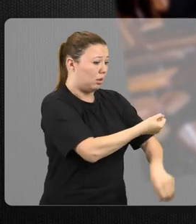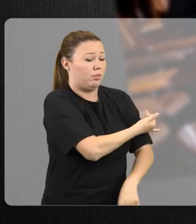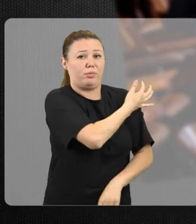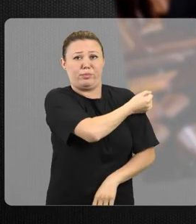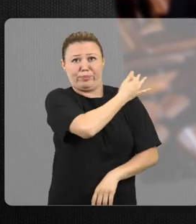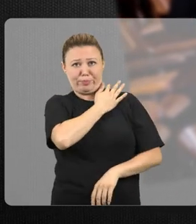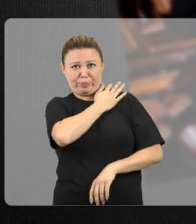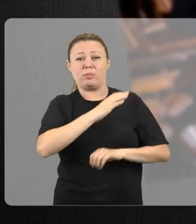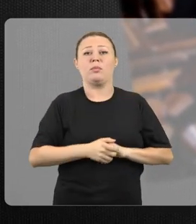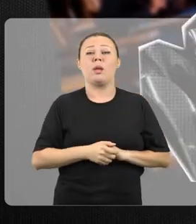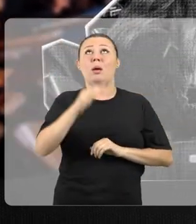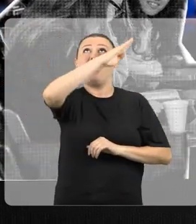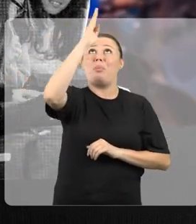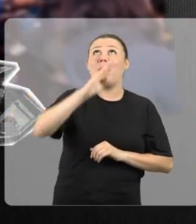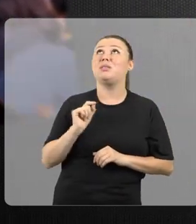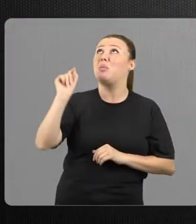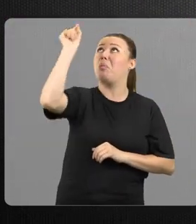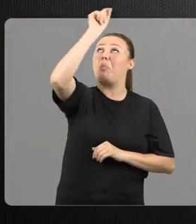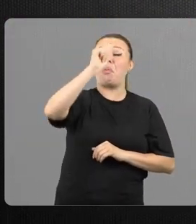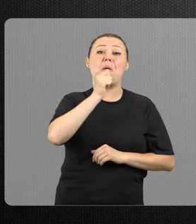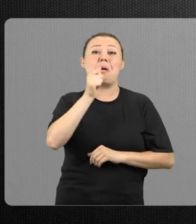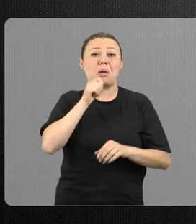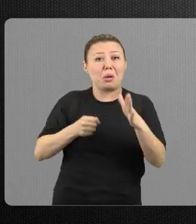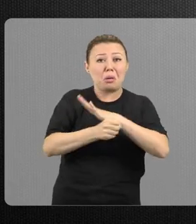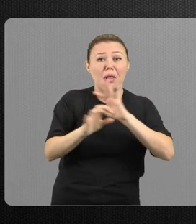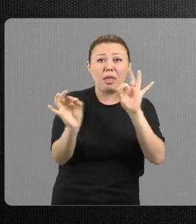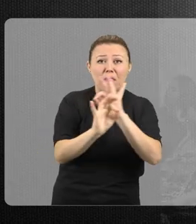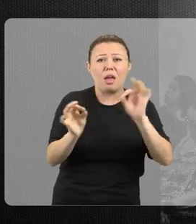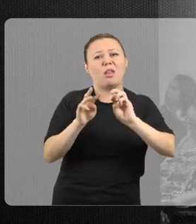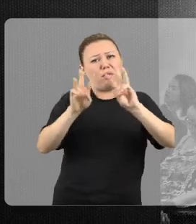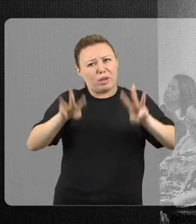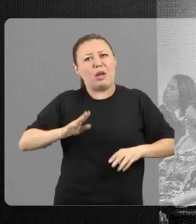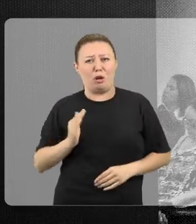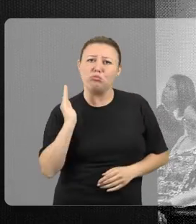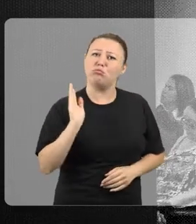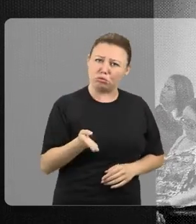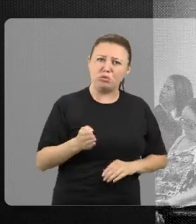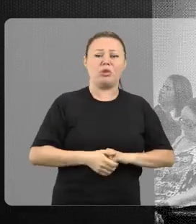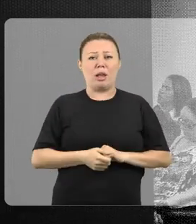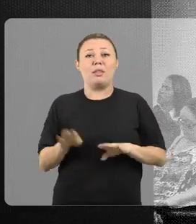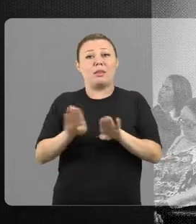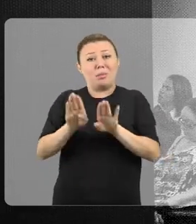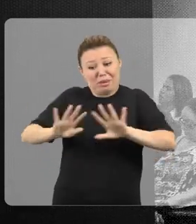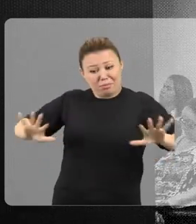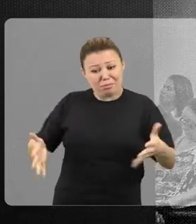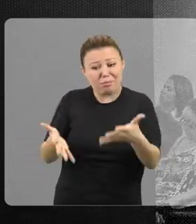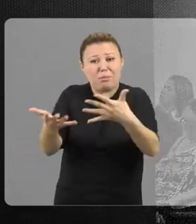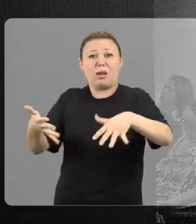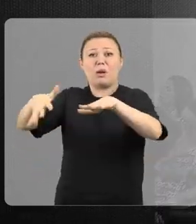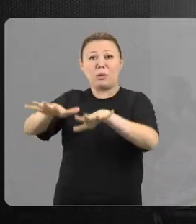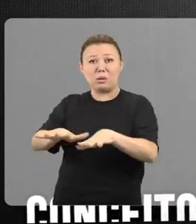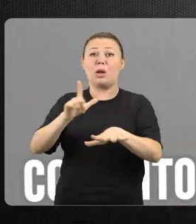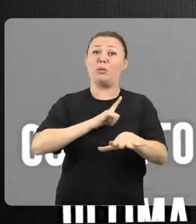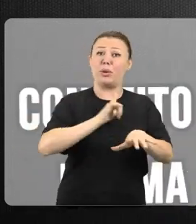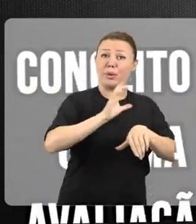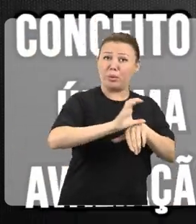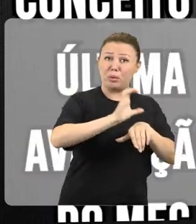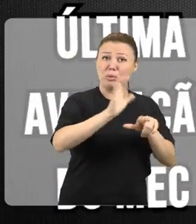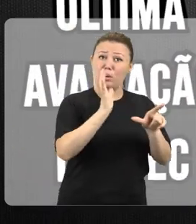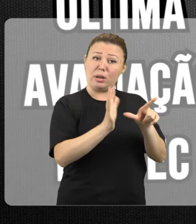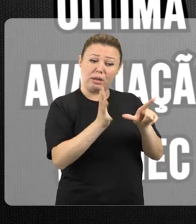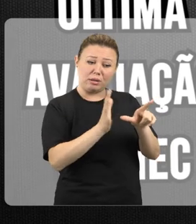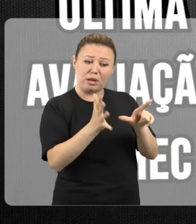fundamental e médio. Foi uma das instituições pioneiras no Brasil a implantar as cotas e também fomenta a inclusão,